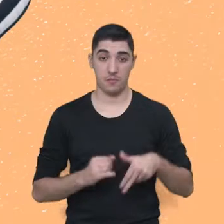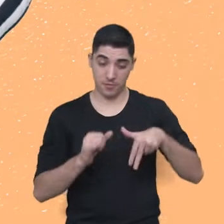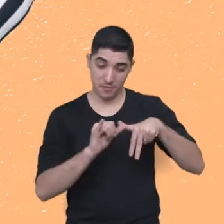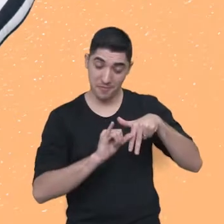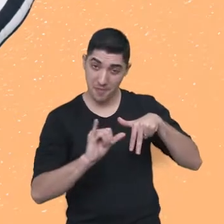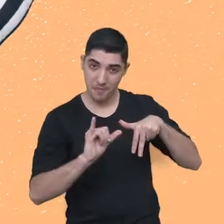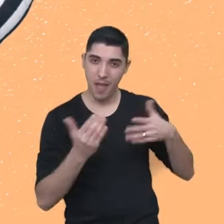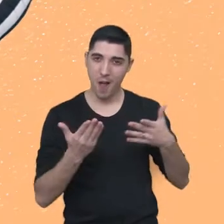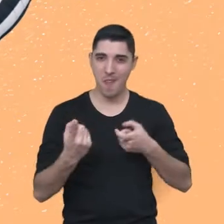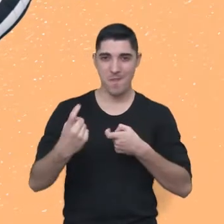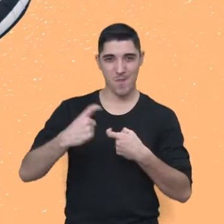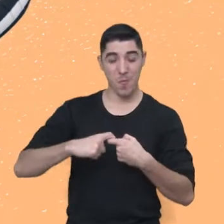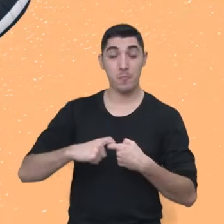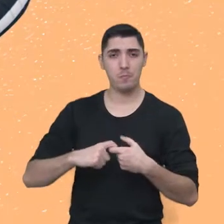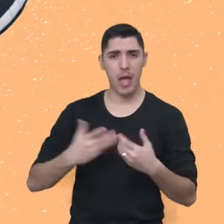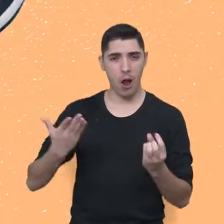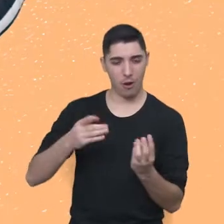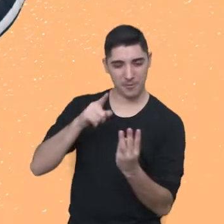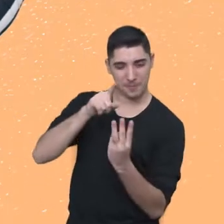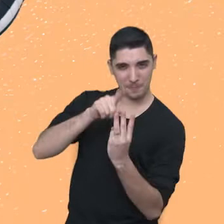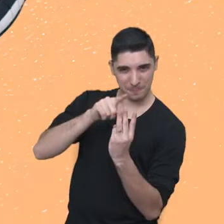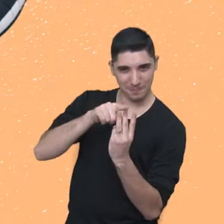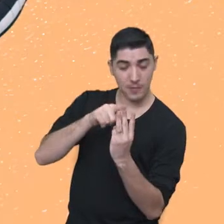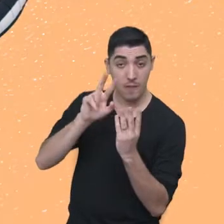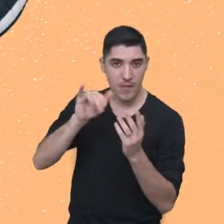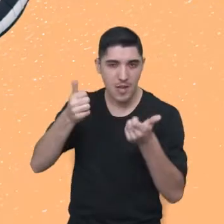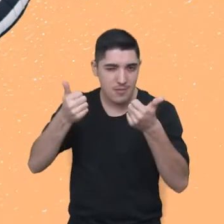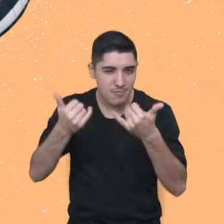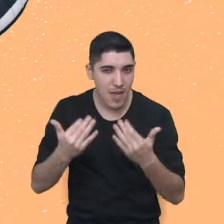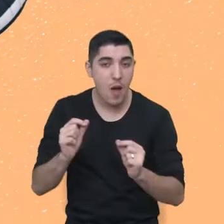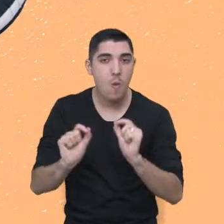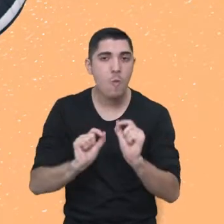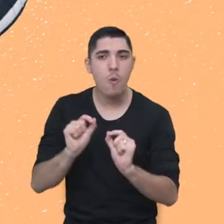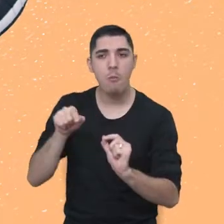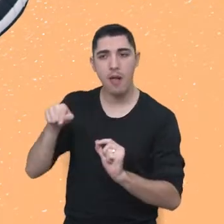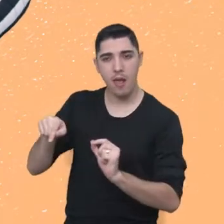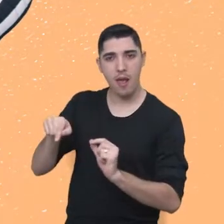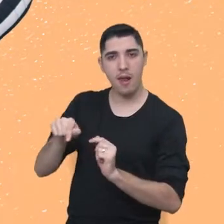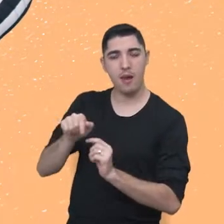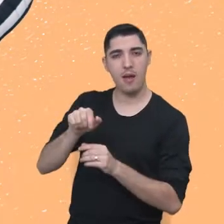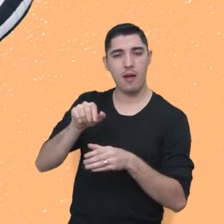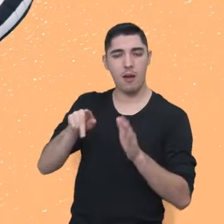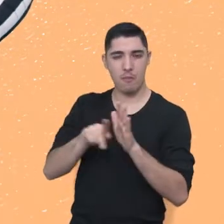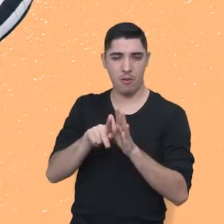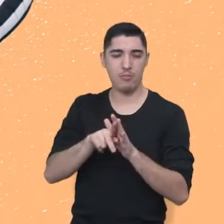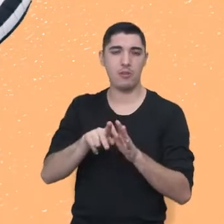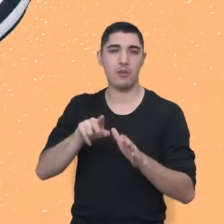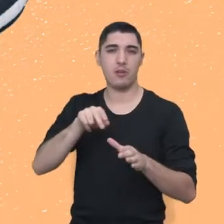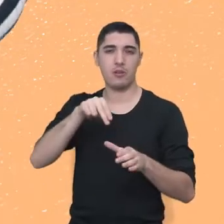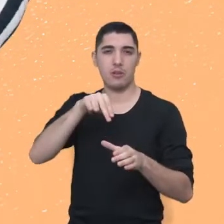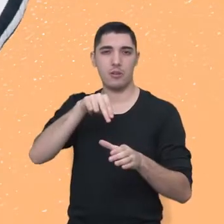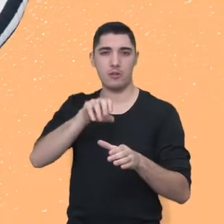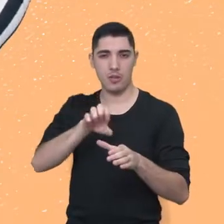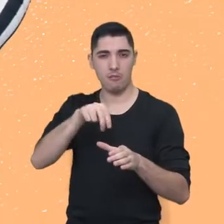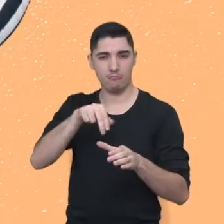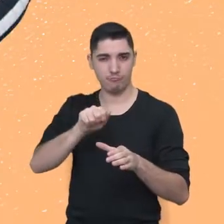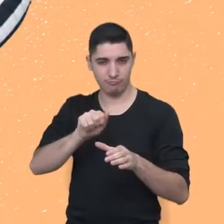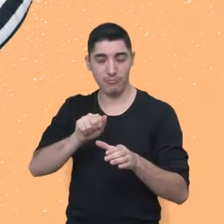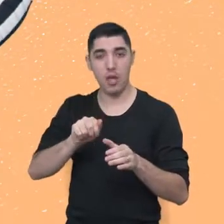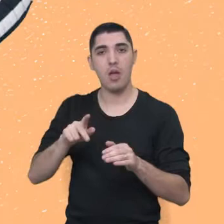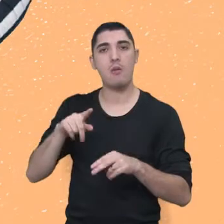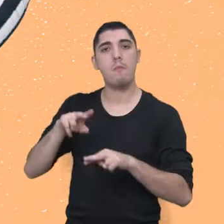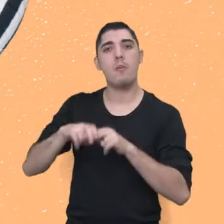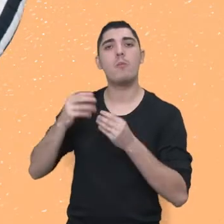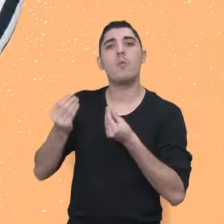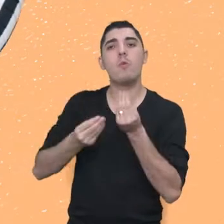E o Com a Palavra está de volta. Neste bloco, vamos descobrir como é o trabalho do Espaço Nossa Âncora, que atende pessoas de